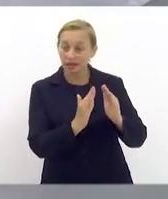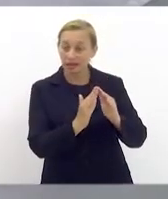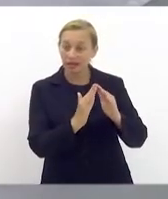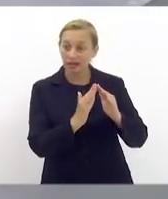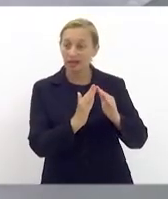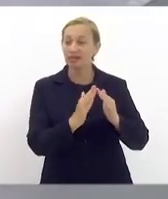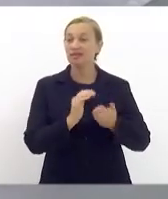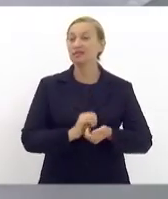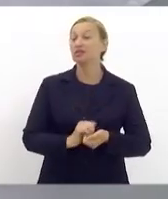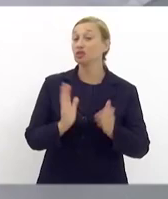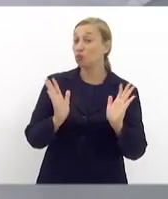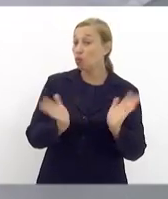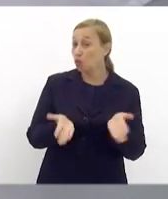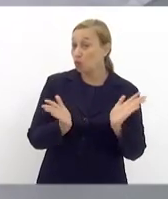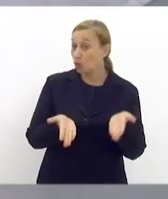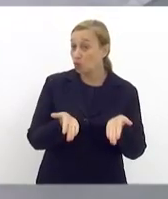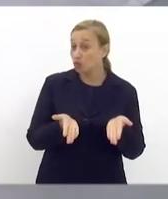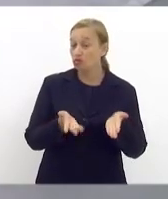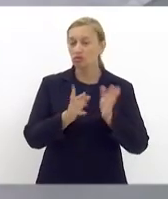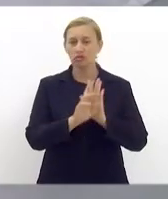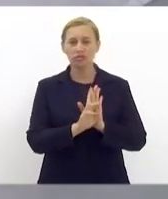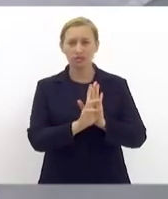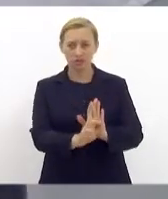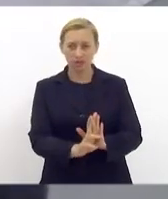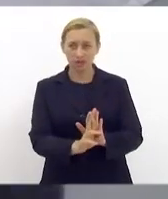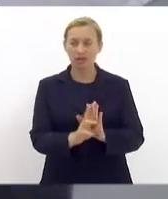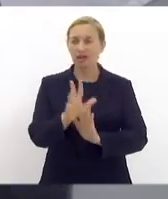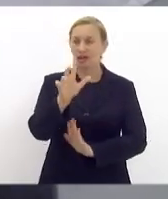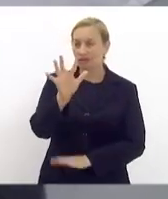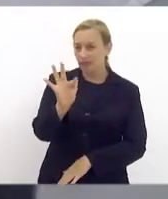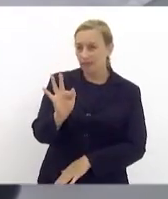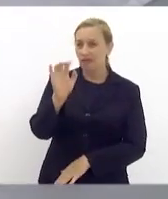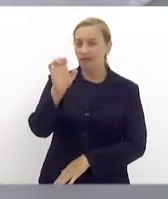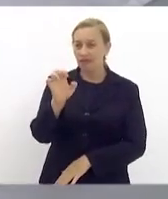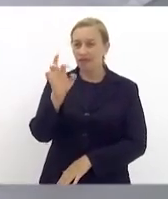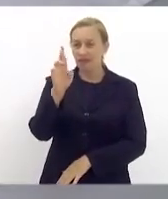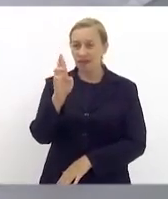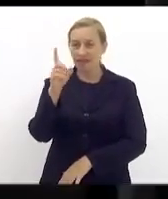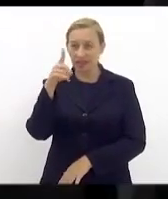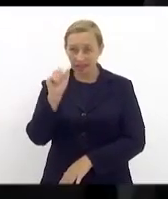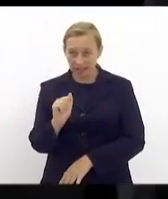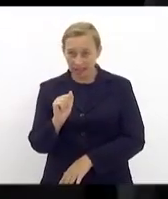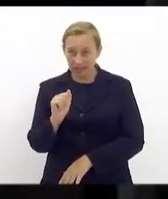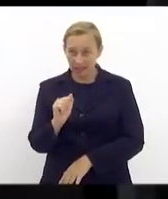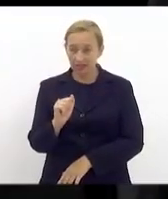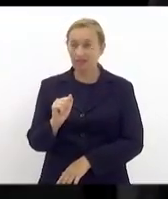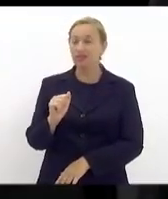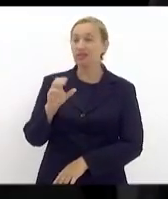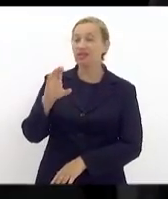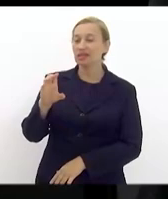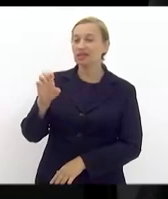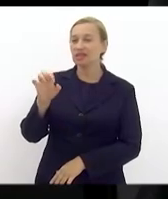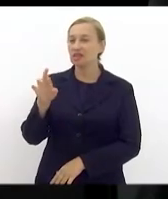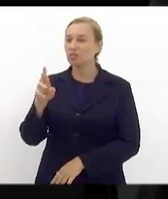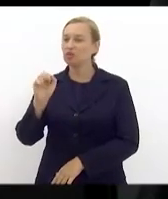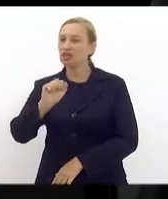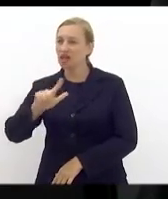que hoje foi representada pela Fernanda. Haja visto que o cerimonial só